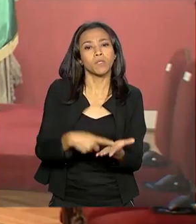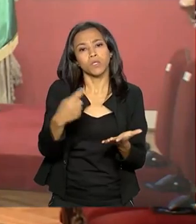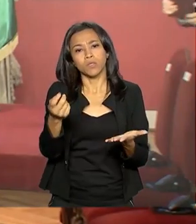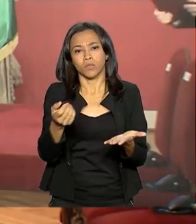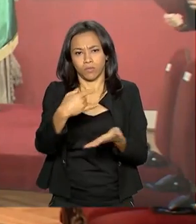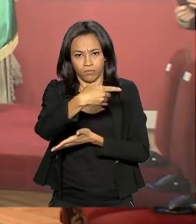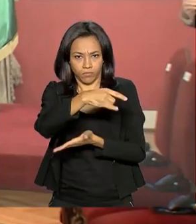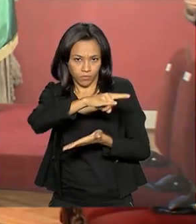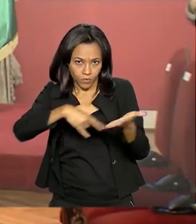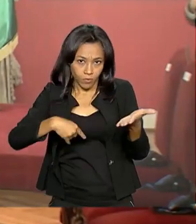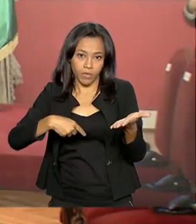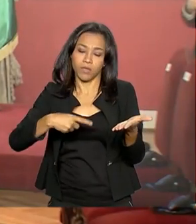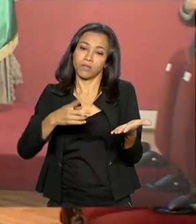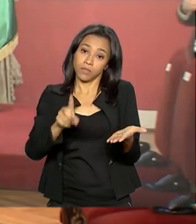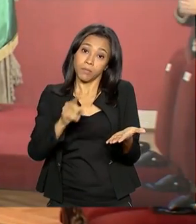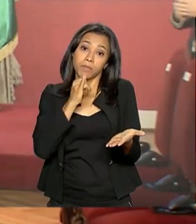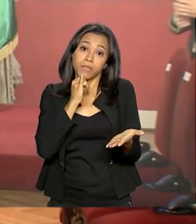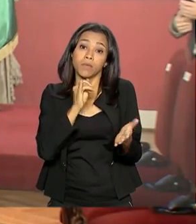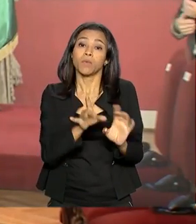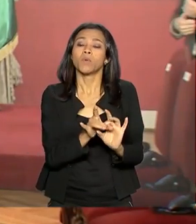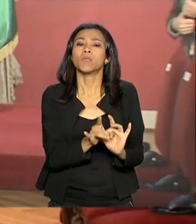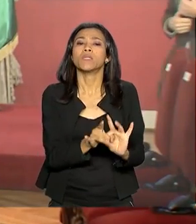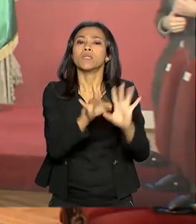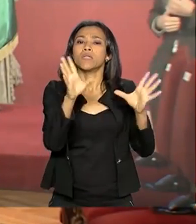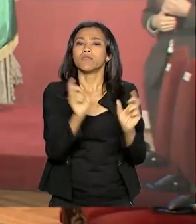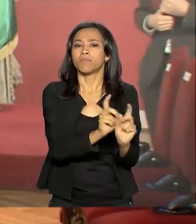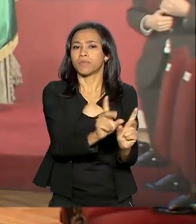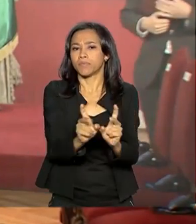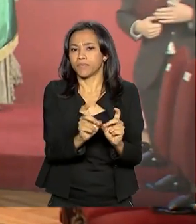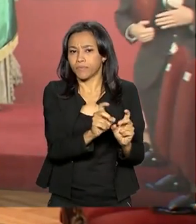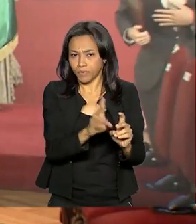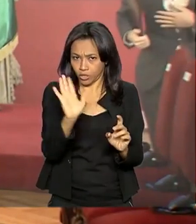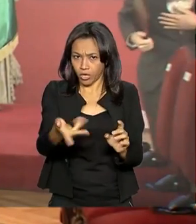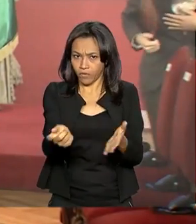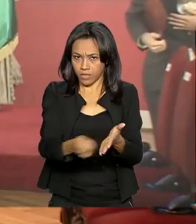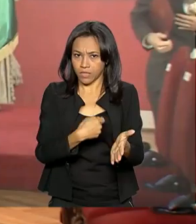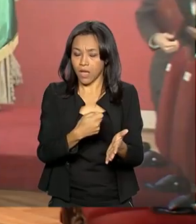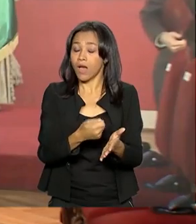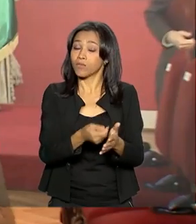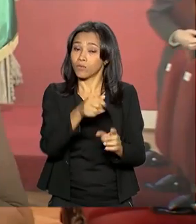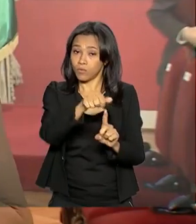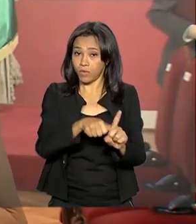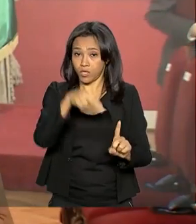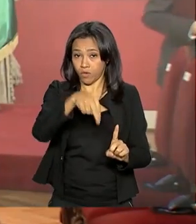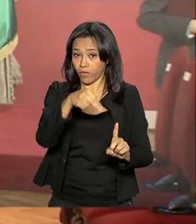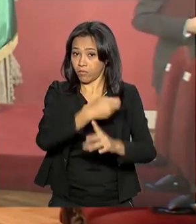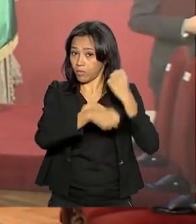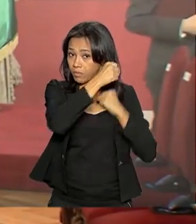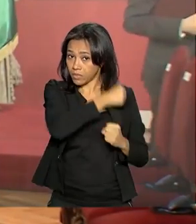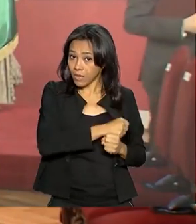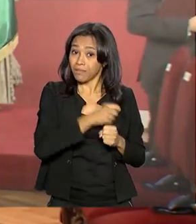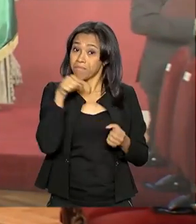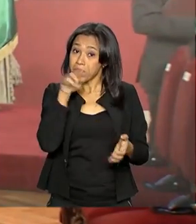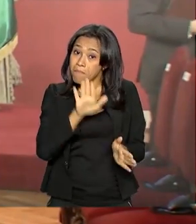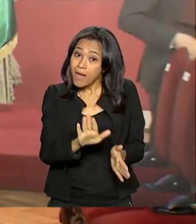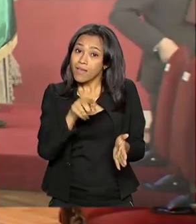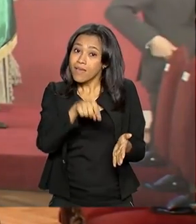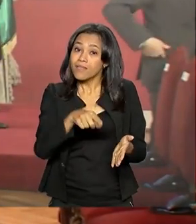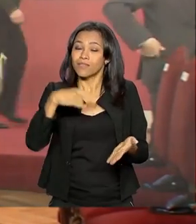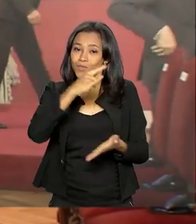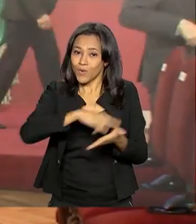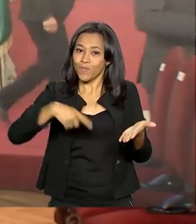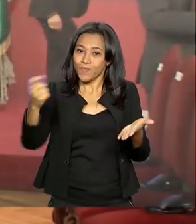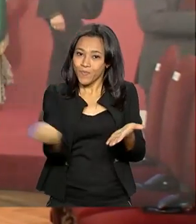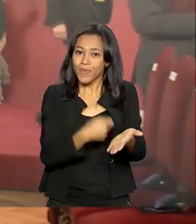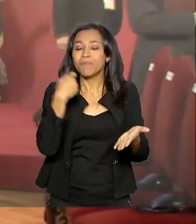confirmar o acordo de livre comércio que foi assinado em novembro do ano passado, em 2018. Esse acordo precisa da